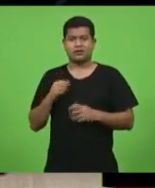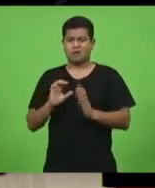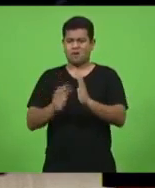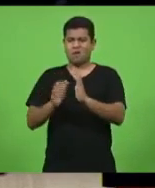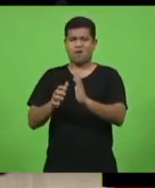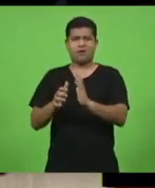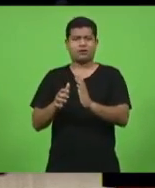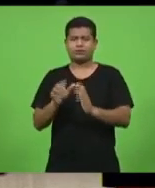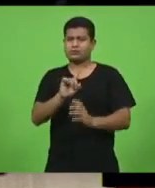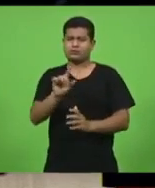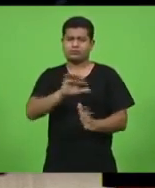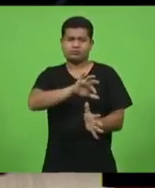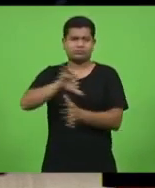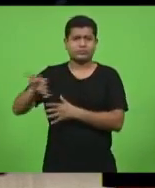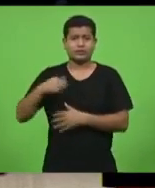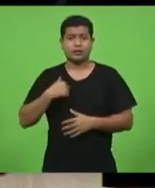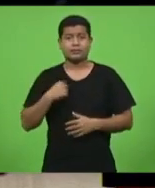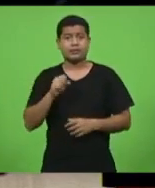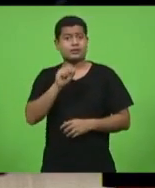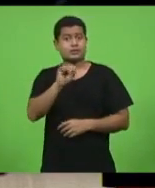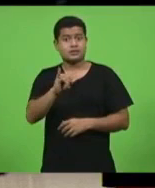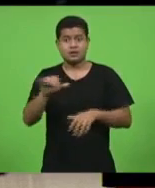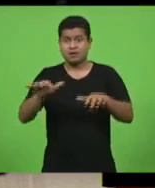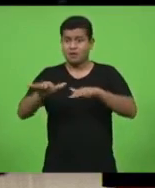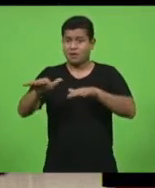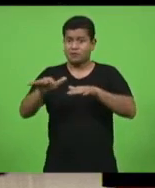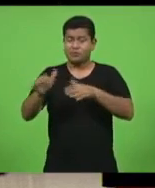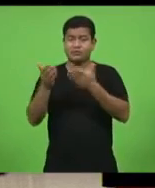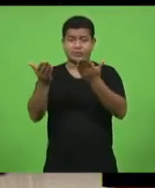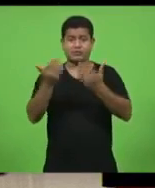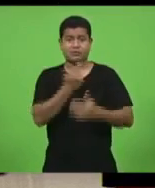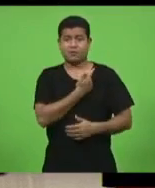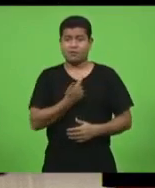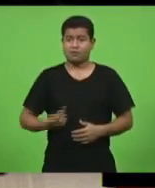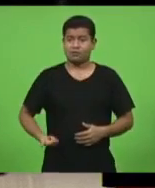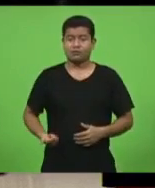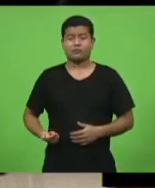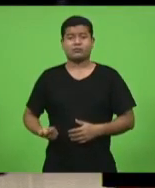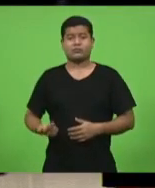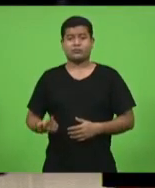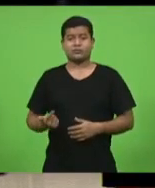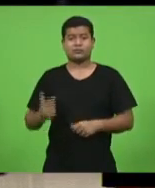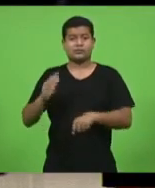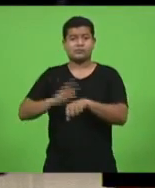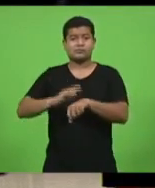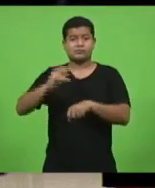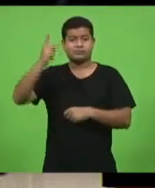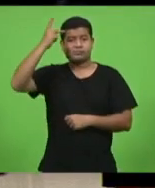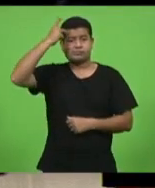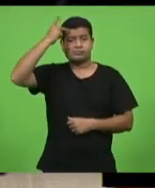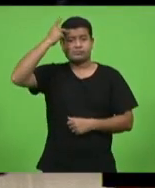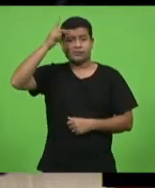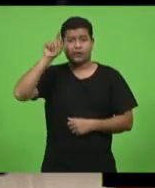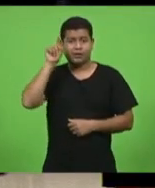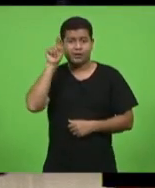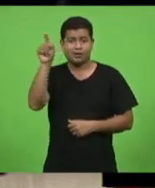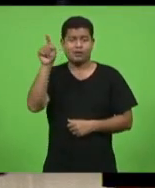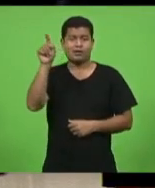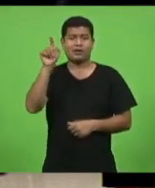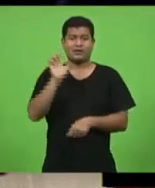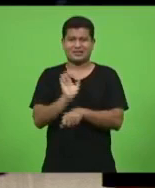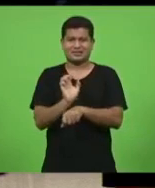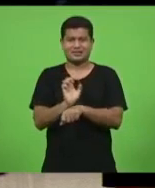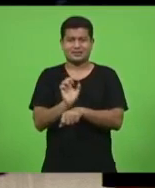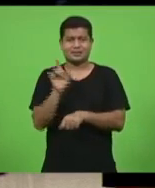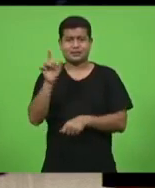houvesse aquele movimento do governador do Estado de São Paulo, governador Dória, que impulsionou